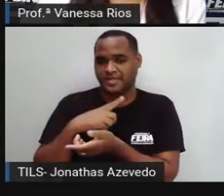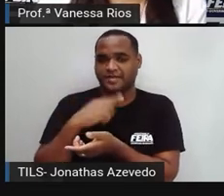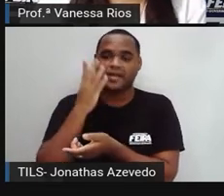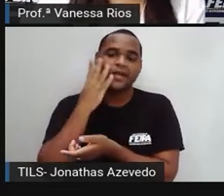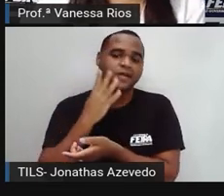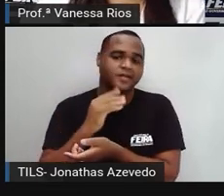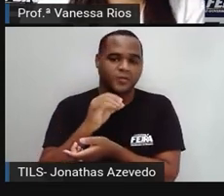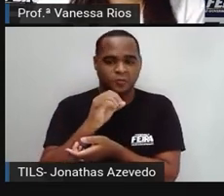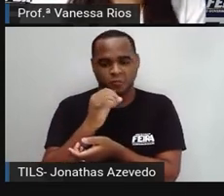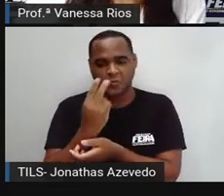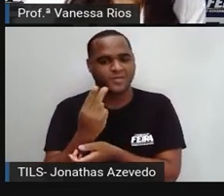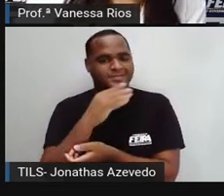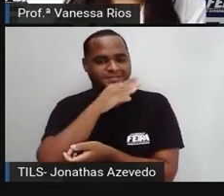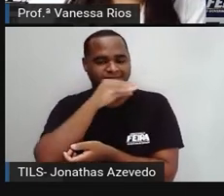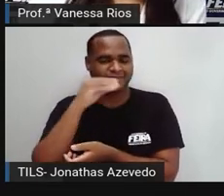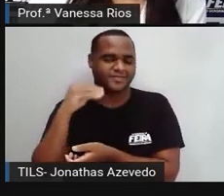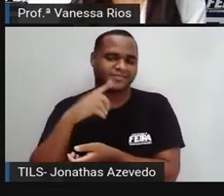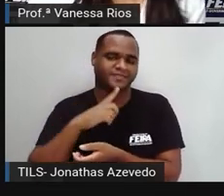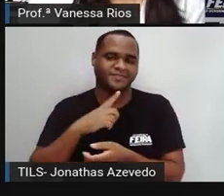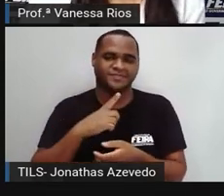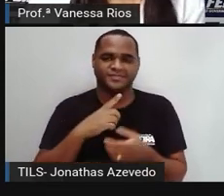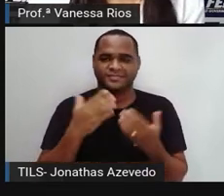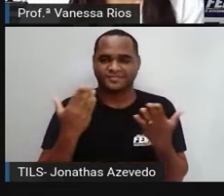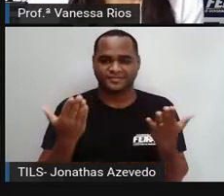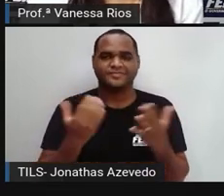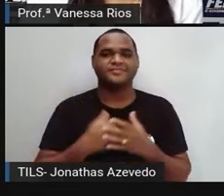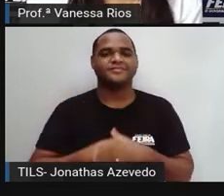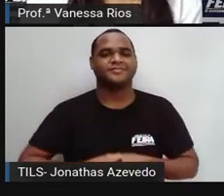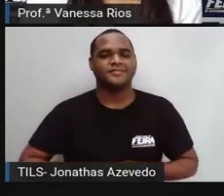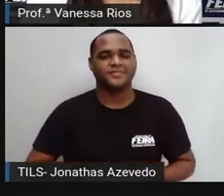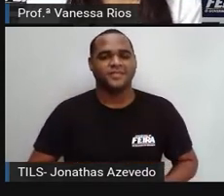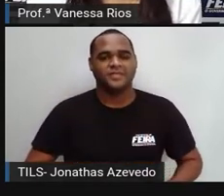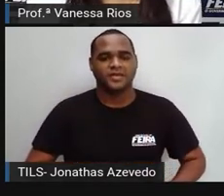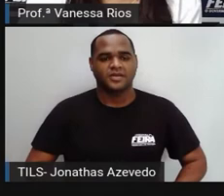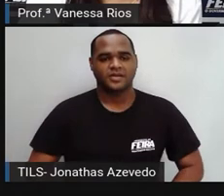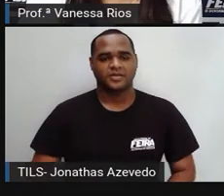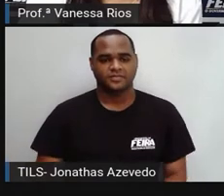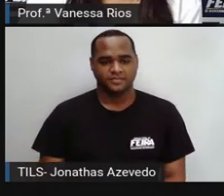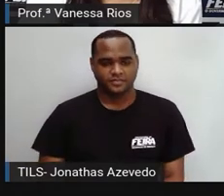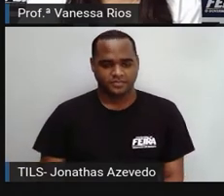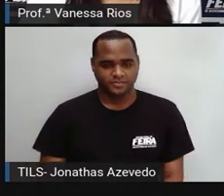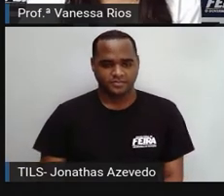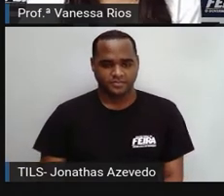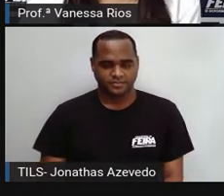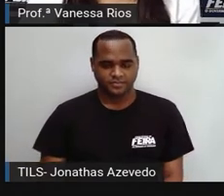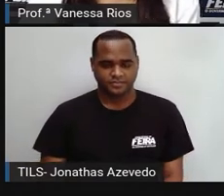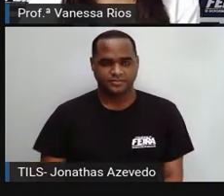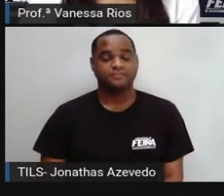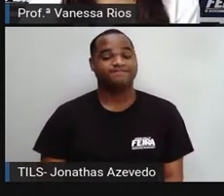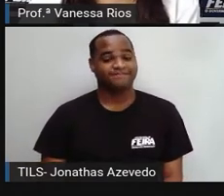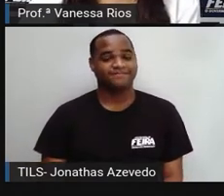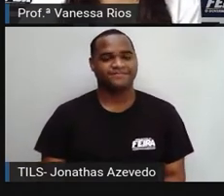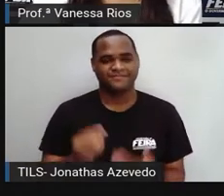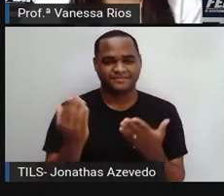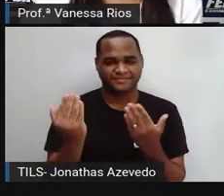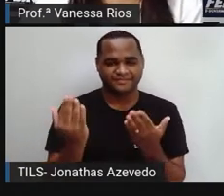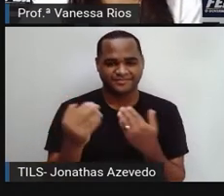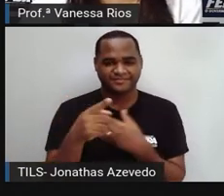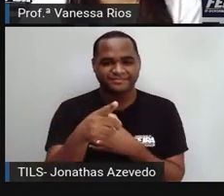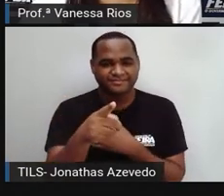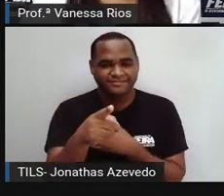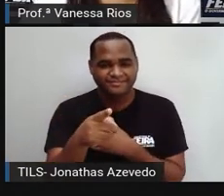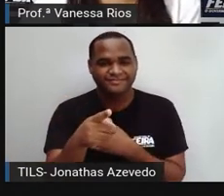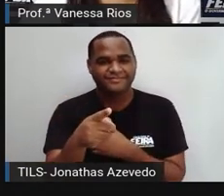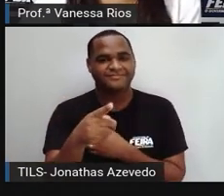e adolescentes. A primeira aí é... Essa jovem aí, ó, que investiu